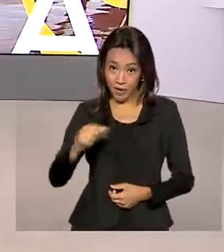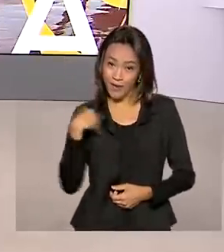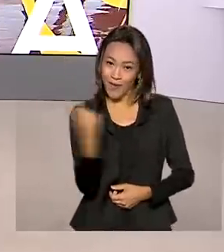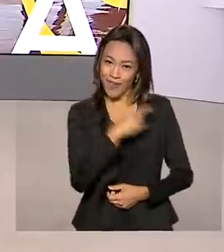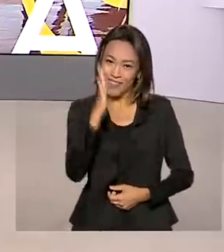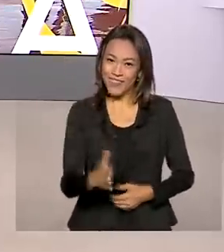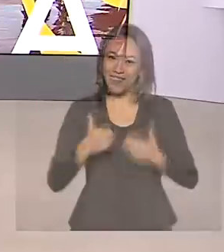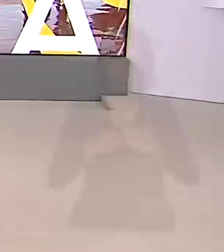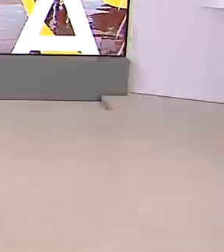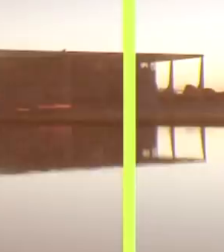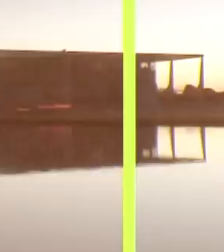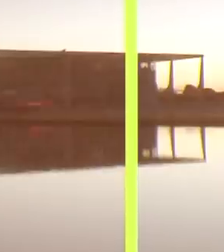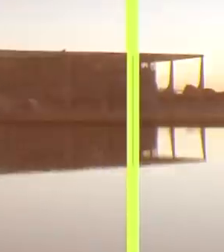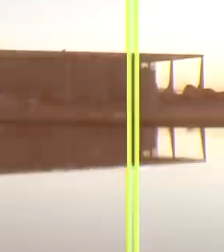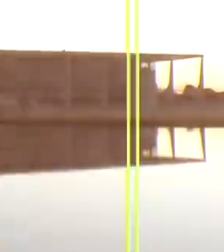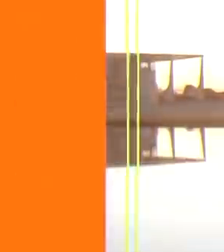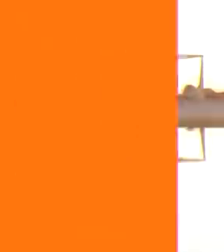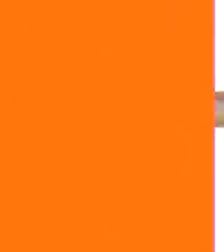em Dia está no ar.